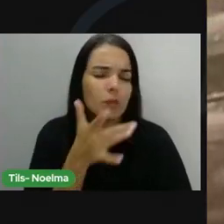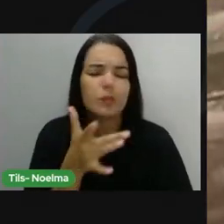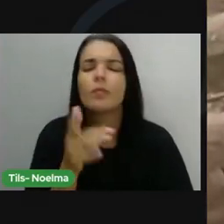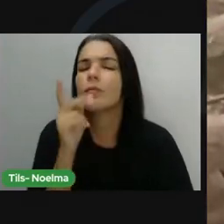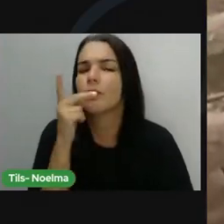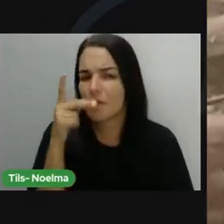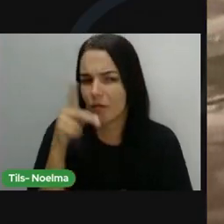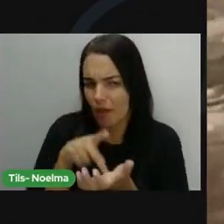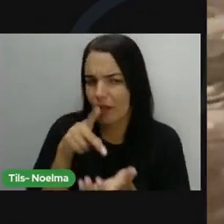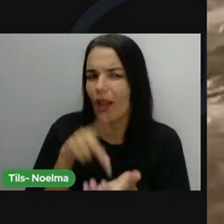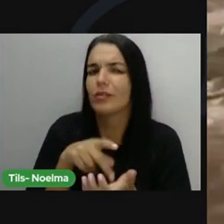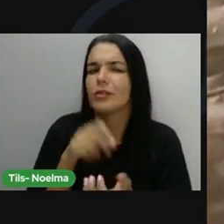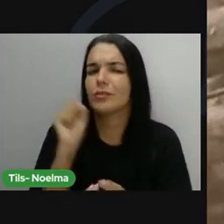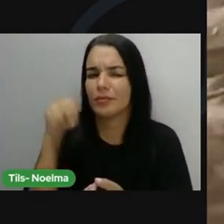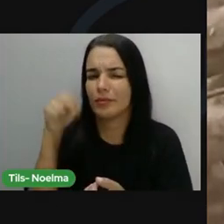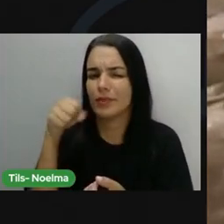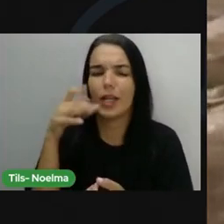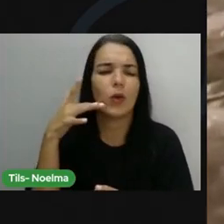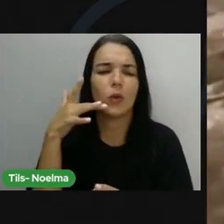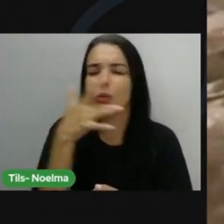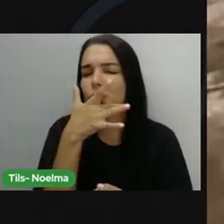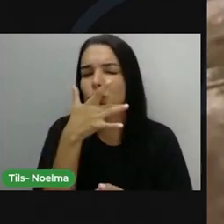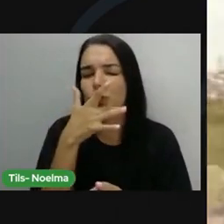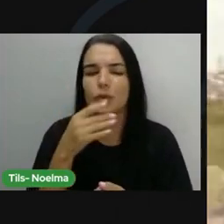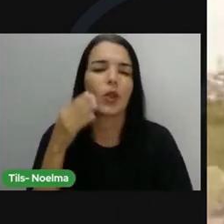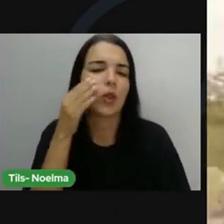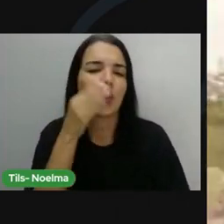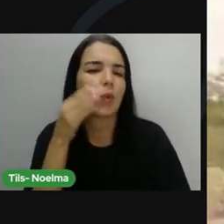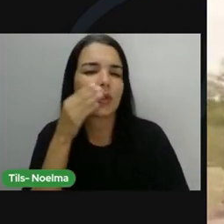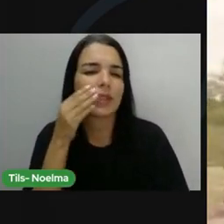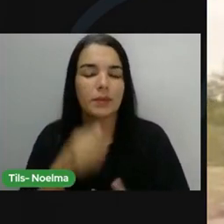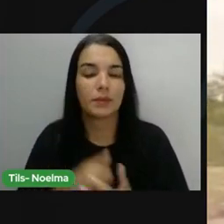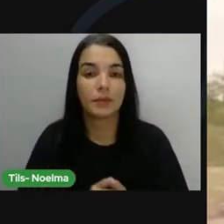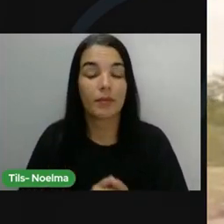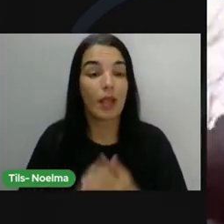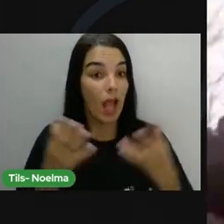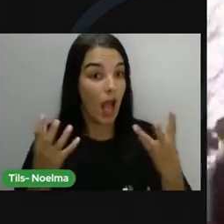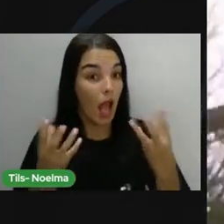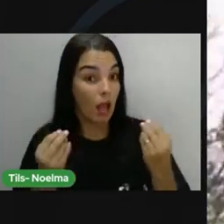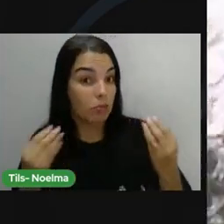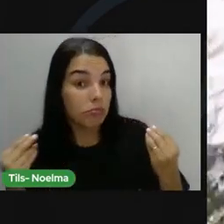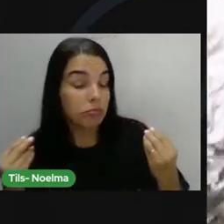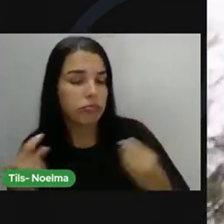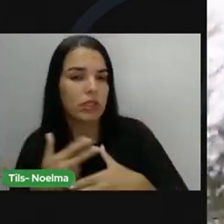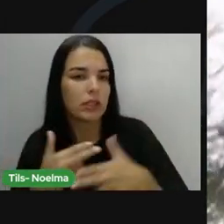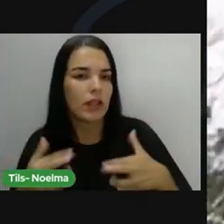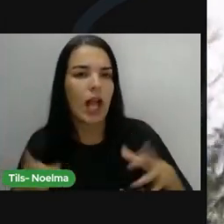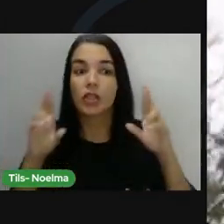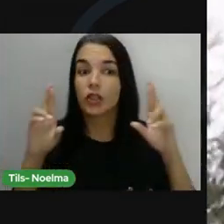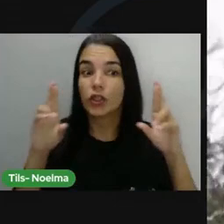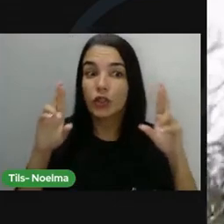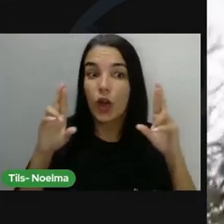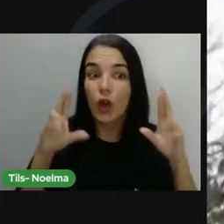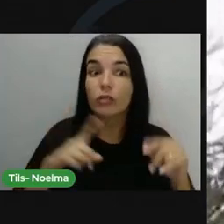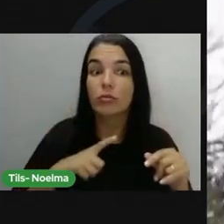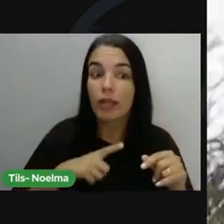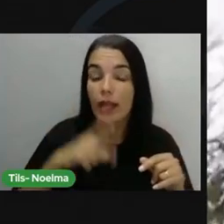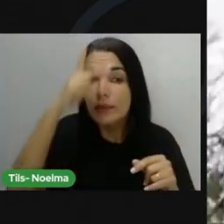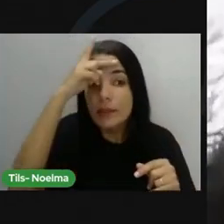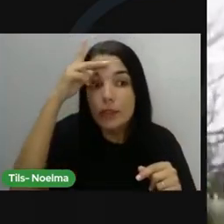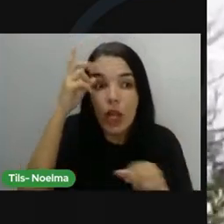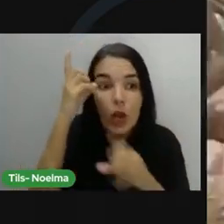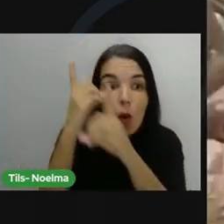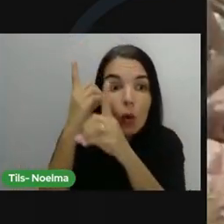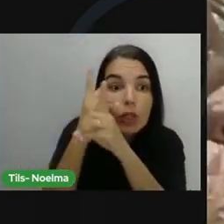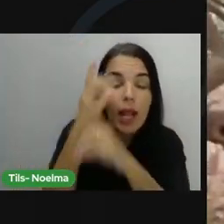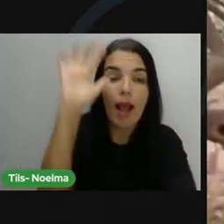É assim. Um umbu bem docinho. Muitas vezes, dão sorte de encontrar umbuzeiros bem carregados como